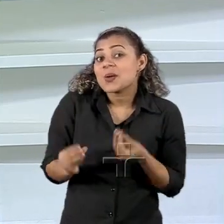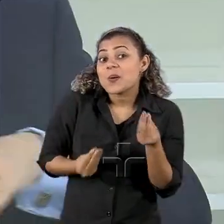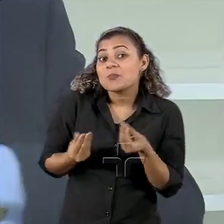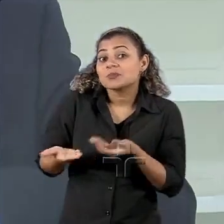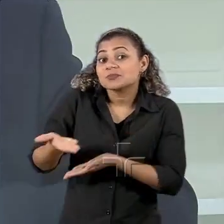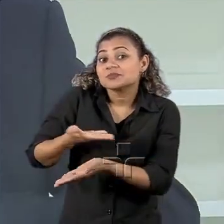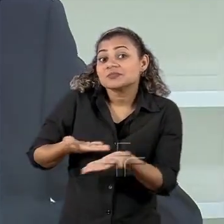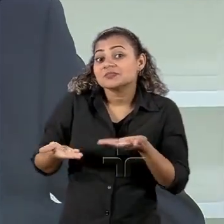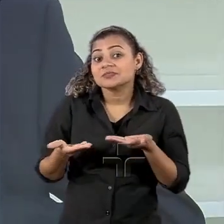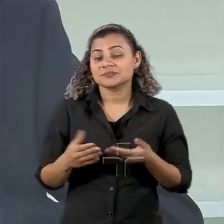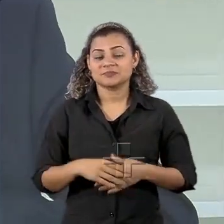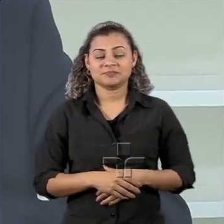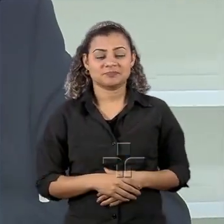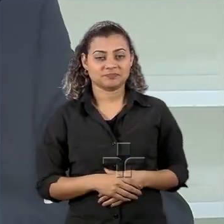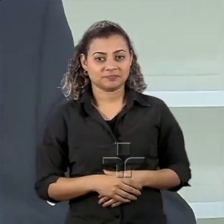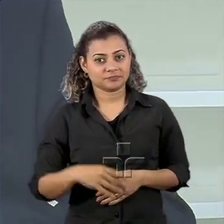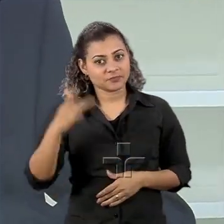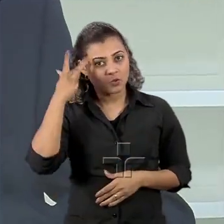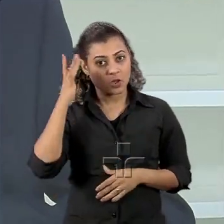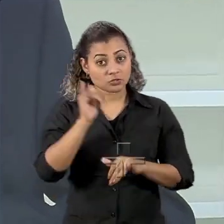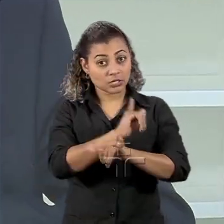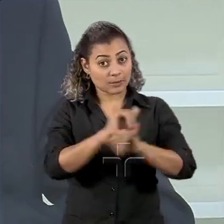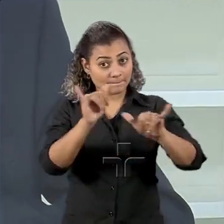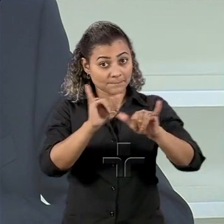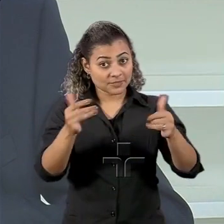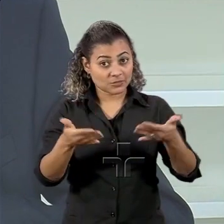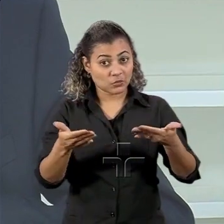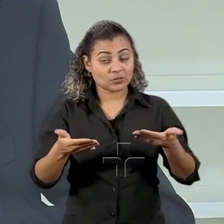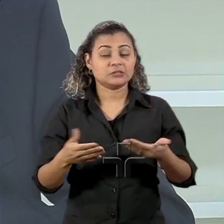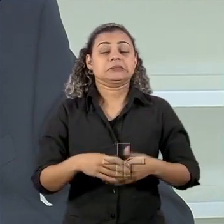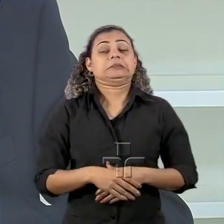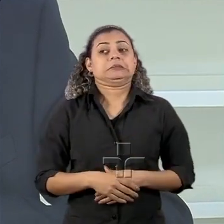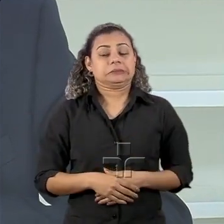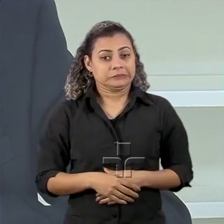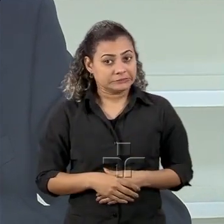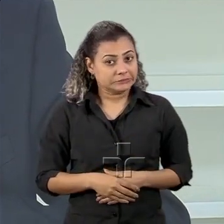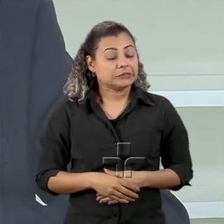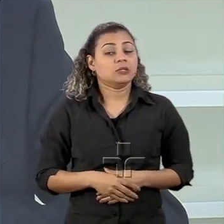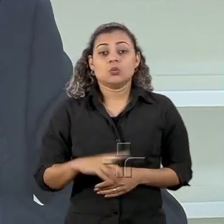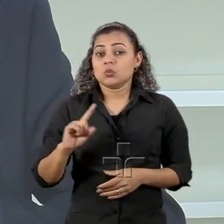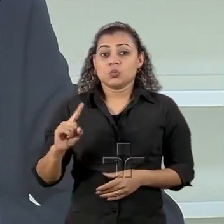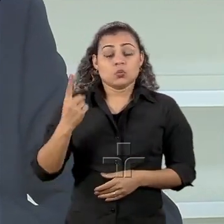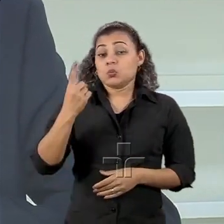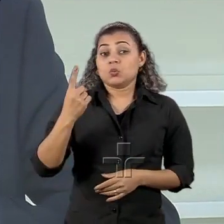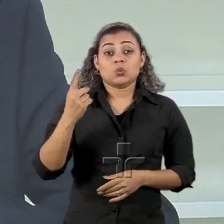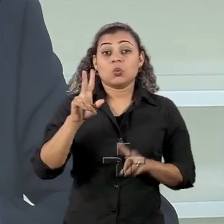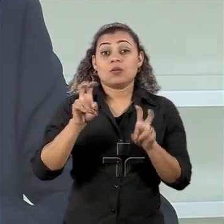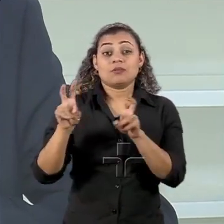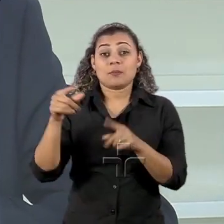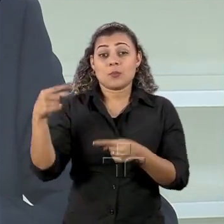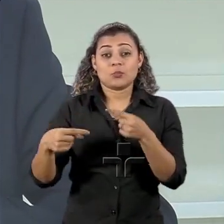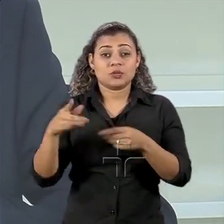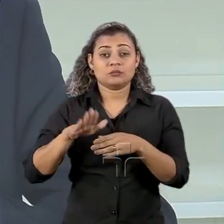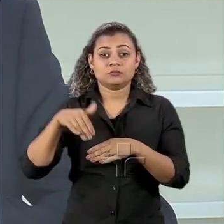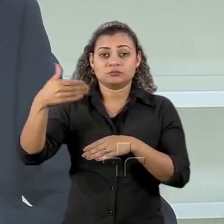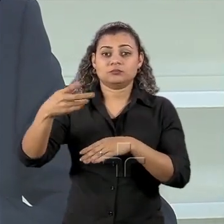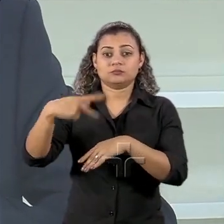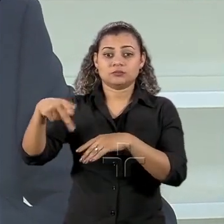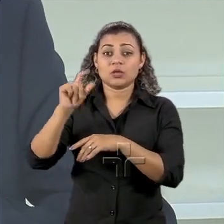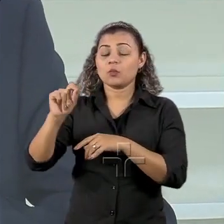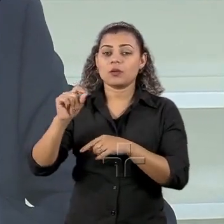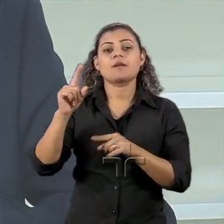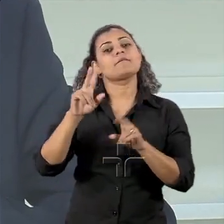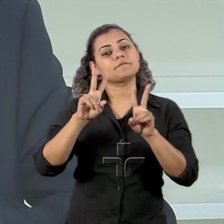Olha, eu acho que nessa campanha o único tema de política externa que foi discutido foi exatamente a Venezuela